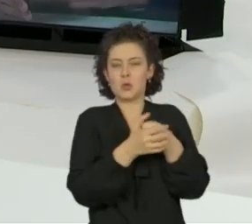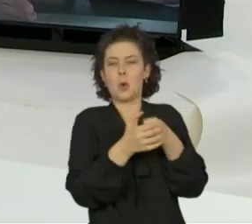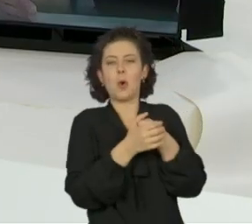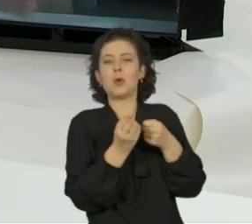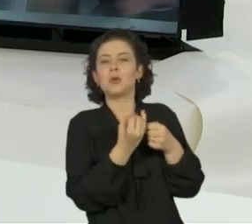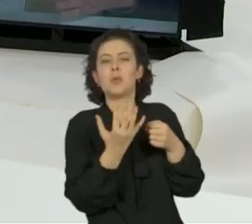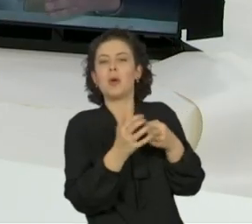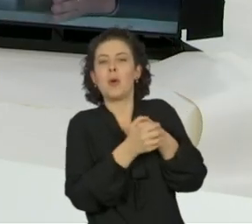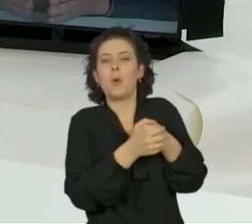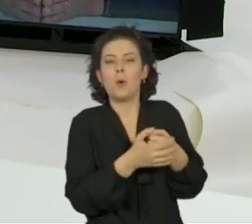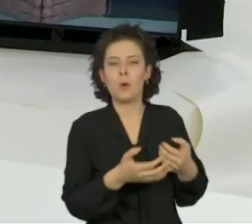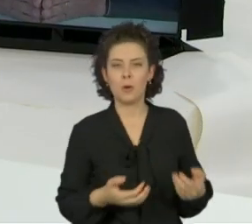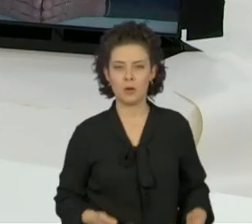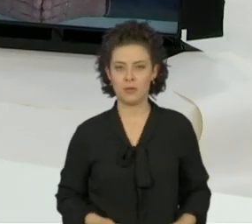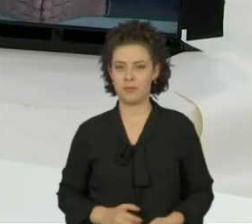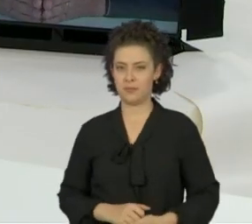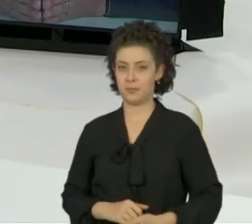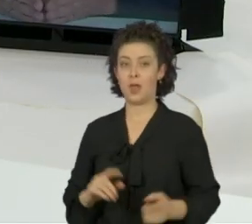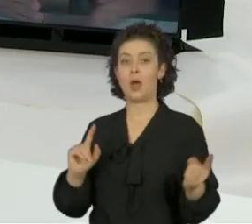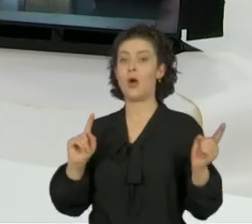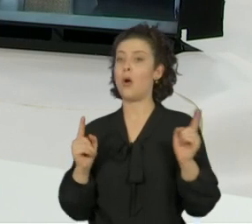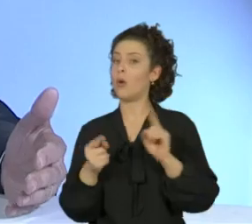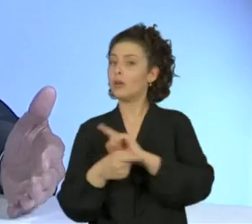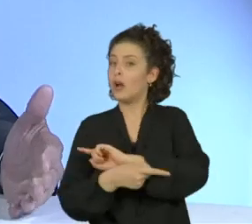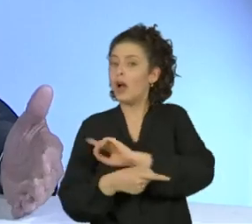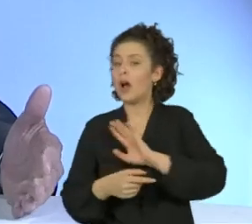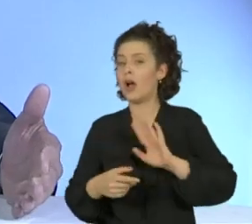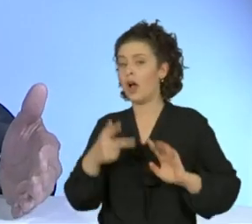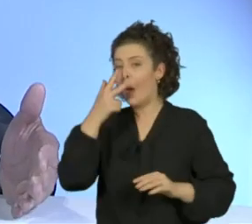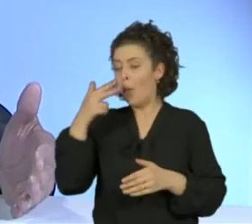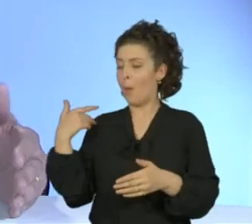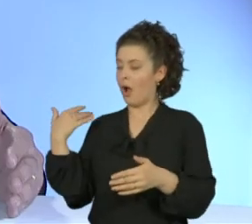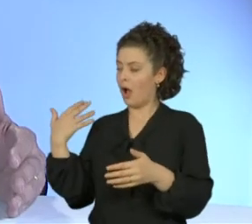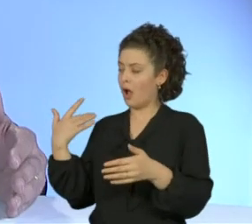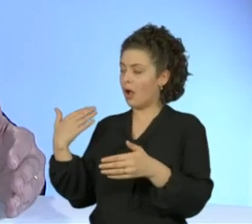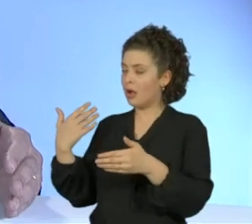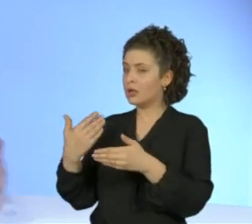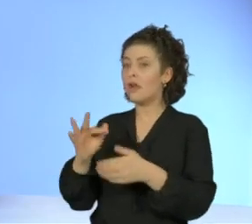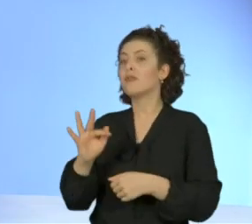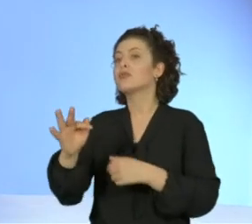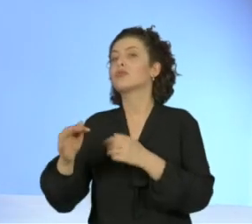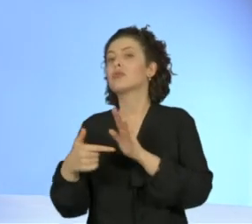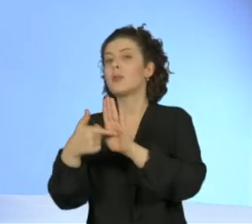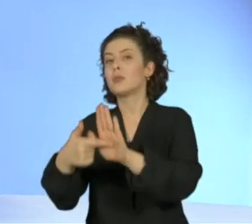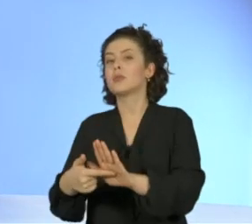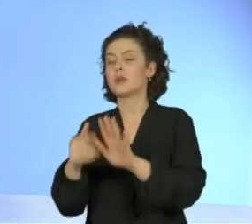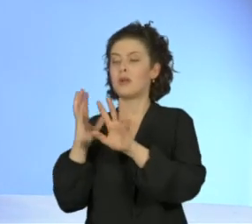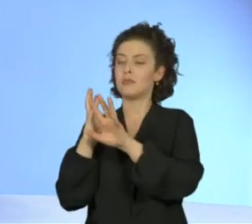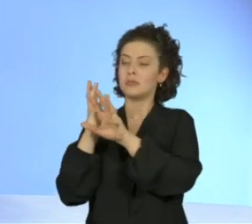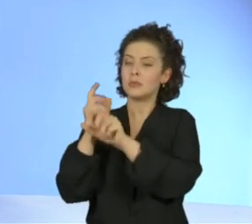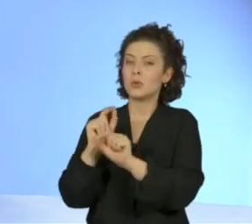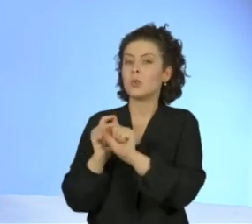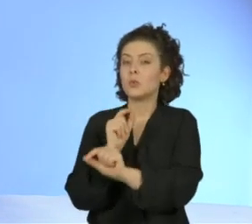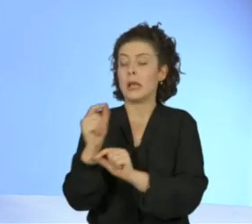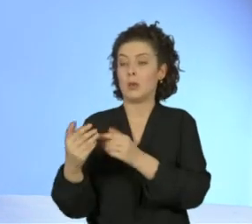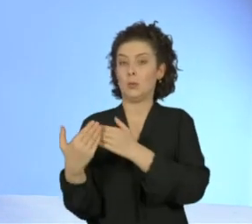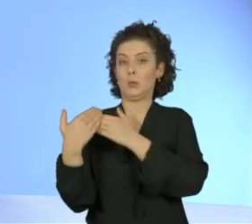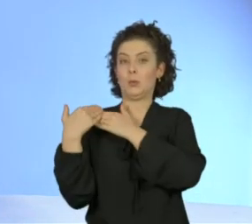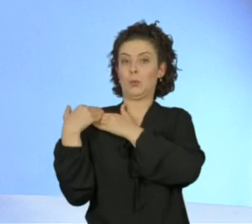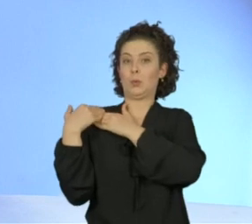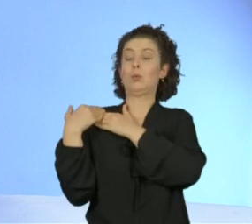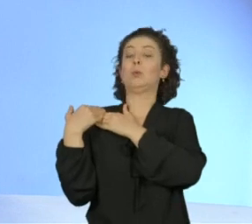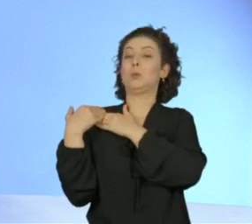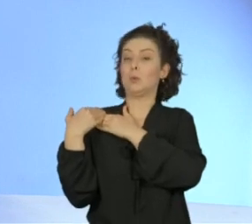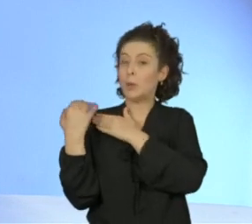Acho que é o contrário. Eu acho que a história vai mostrar isso no futuro, da importância da responsabilidade